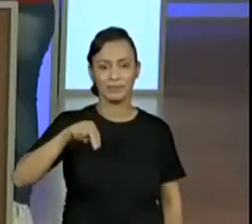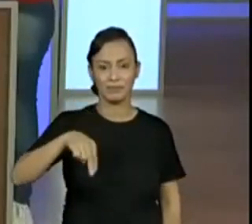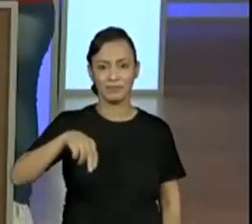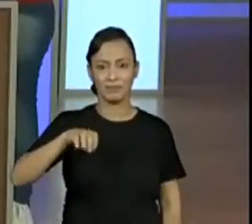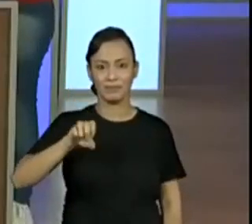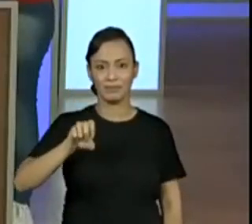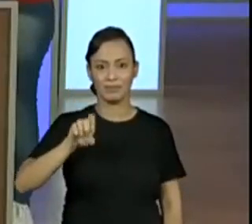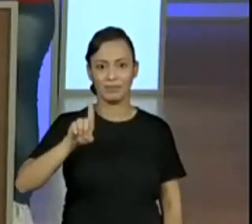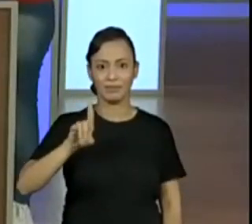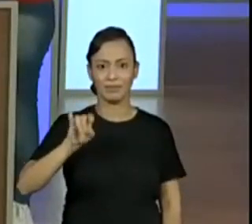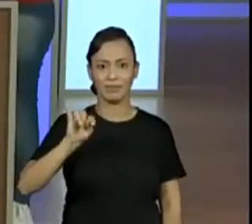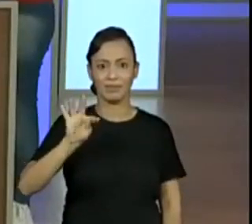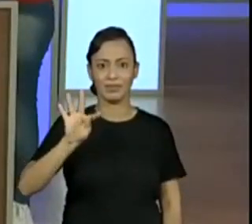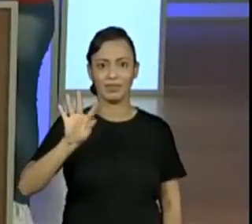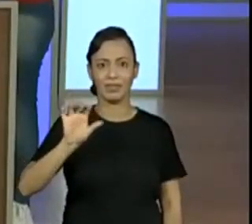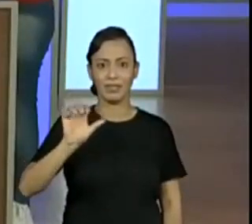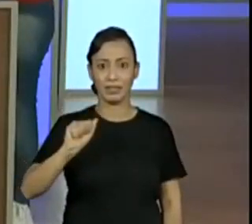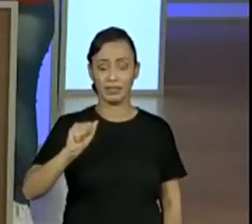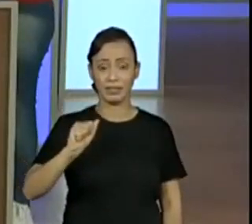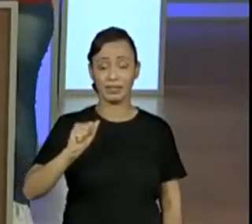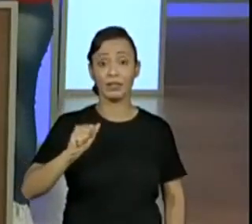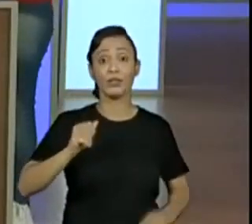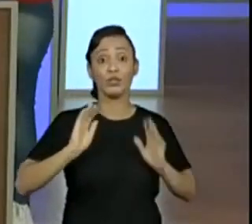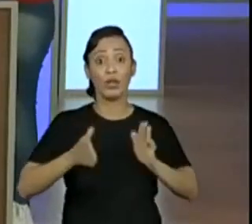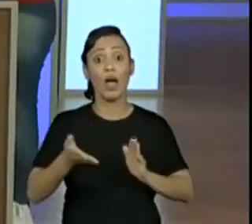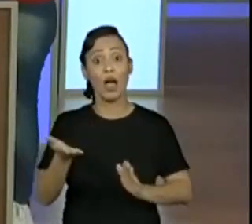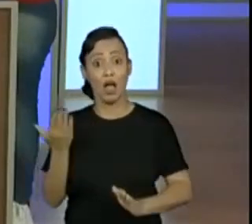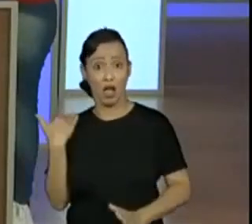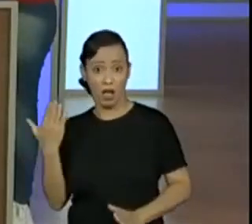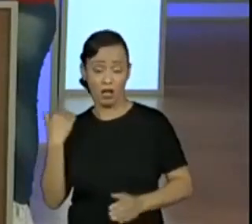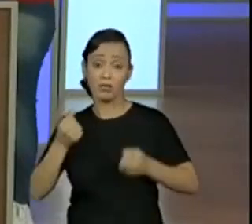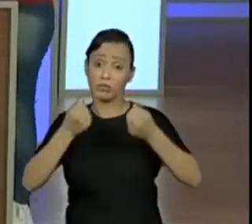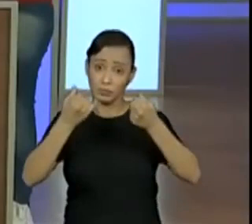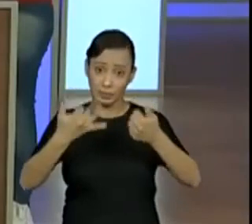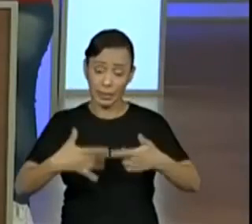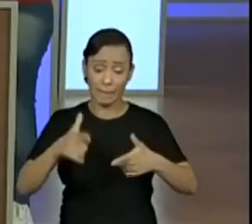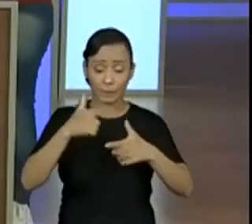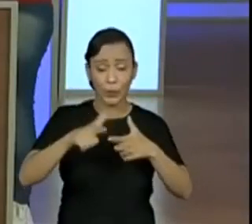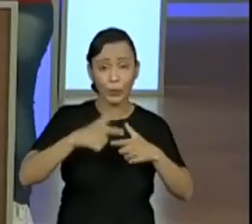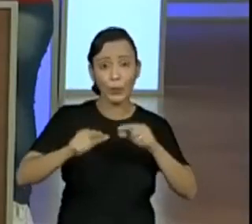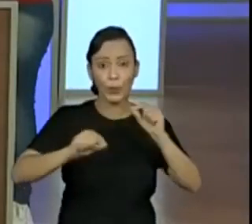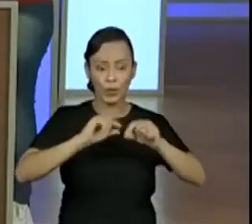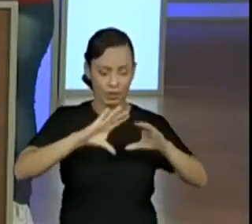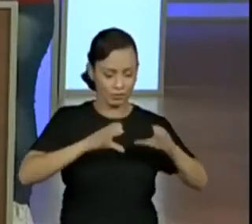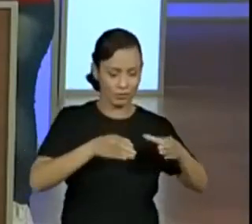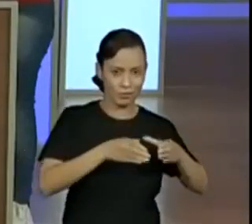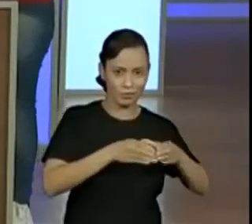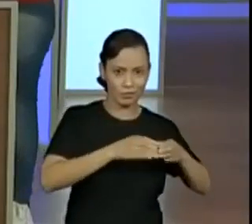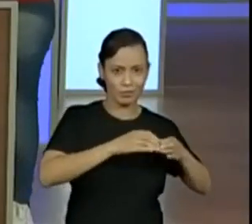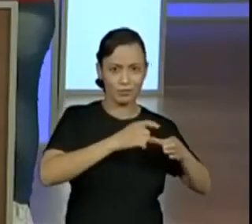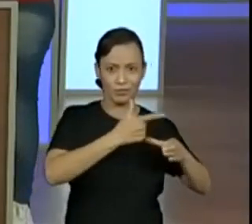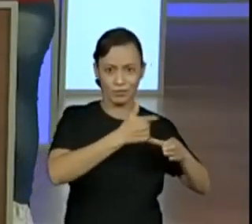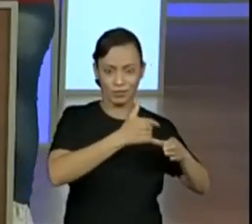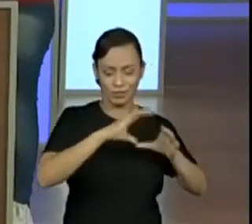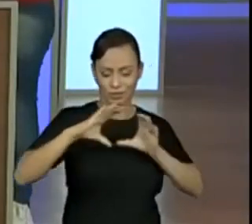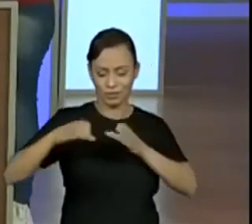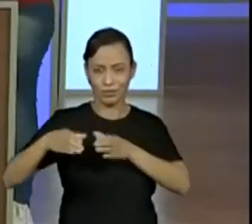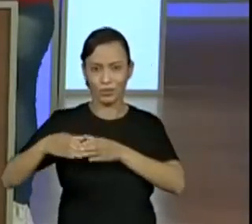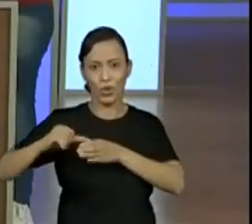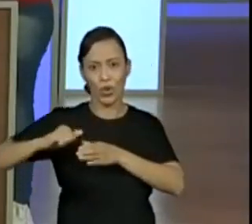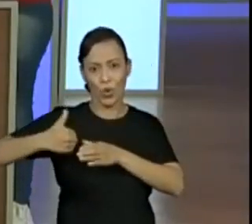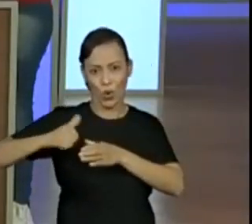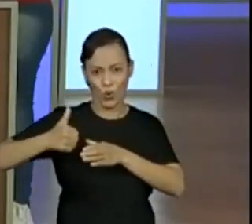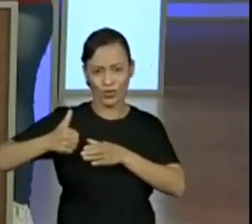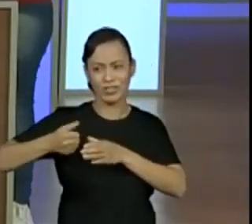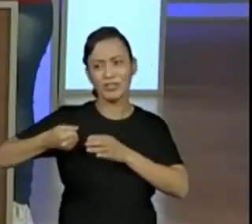né? Uhum. A situação problema que eram onze crianças mais doze. E nós sugerimos uma outra situação